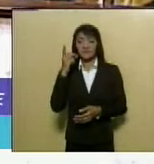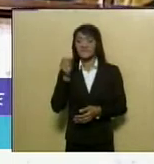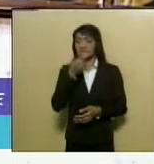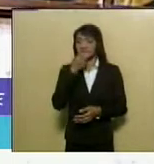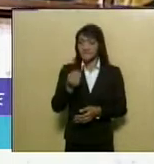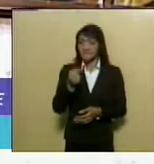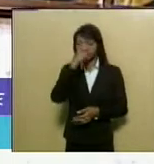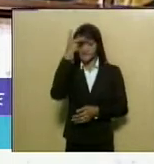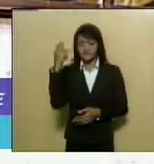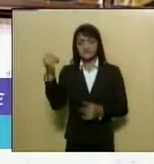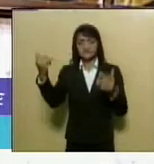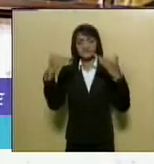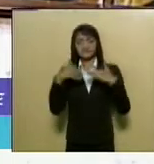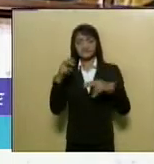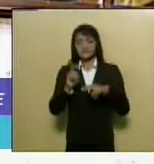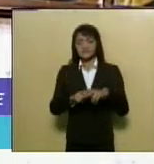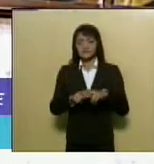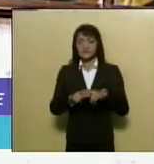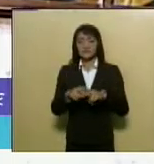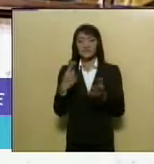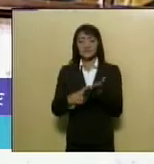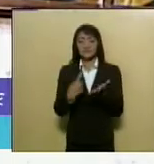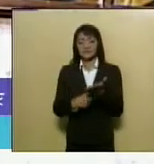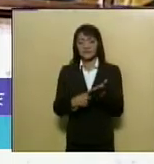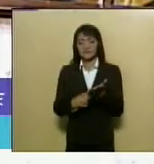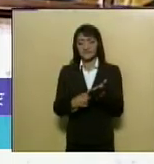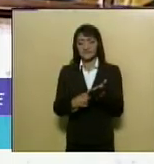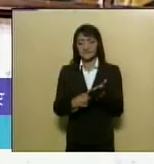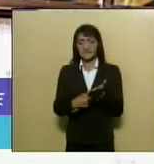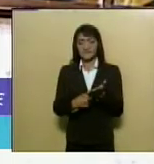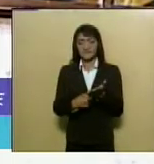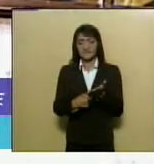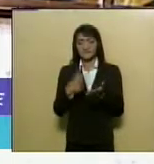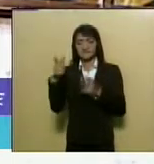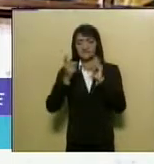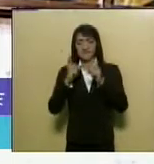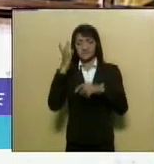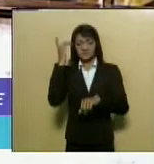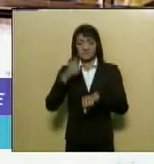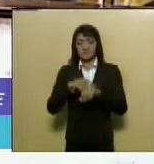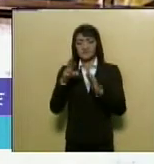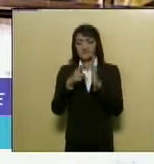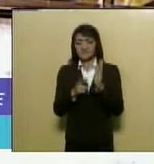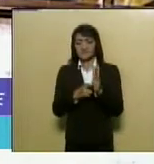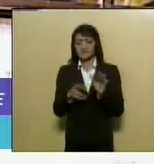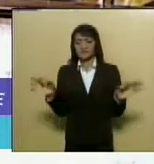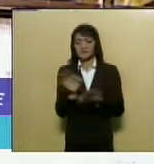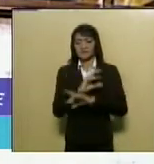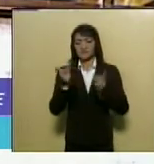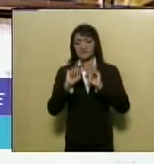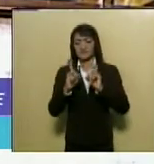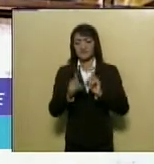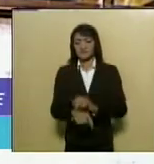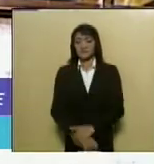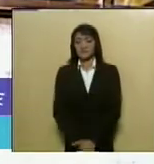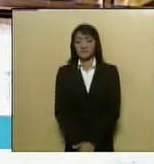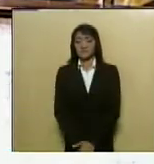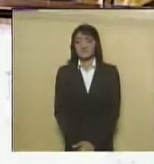imprensa, das pessoas perto das galerias. Só o tempo que convoco para a concessão ordinar amanhã no horário regimental. Declare-se da primeira sessão.